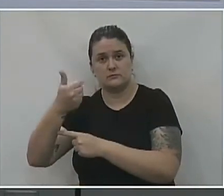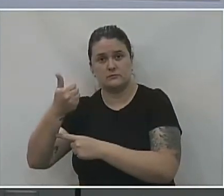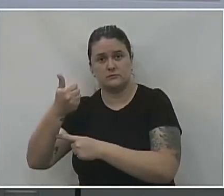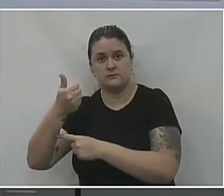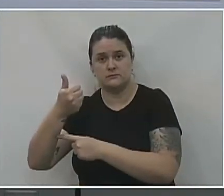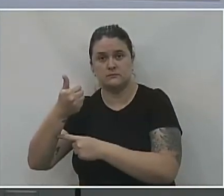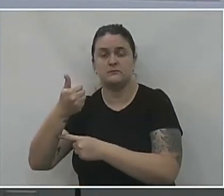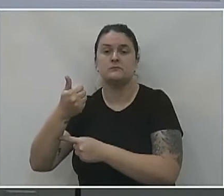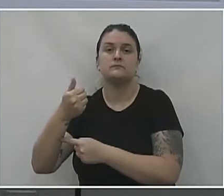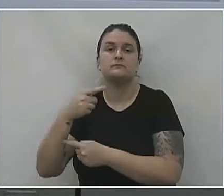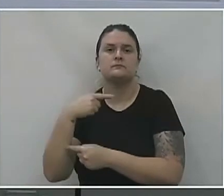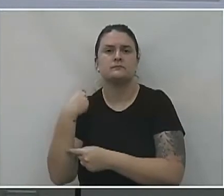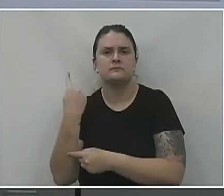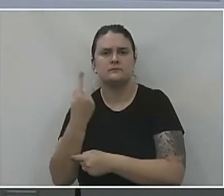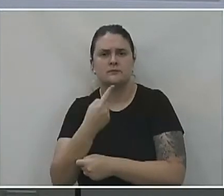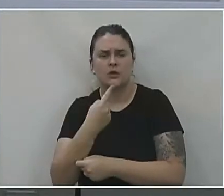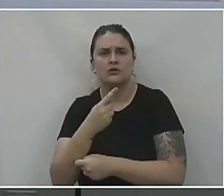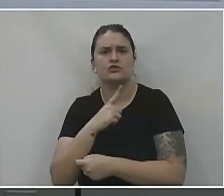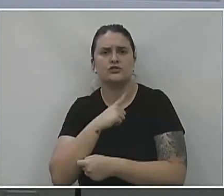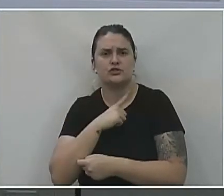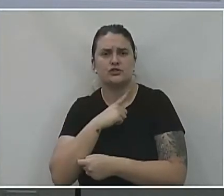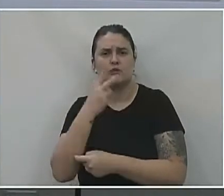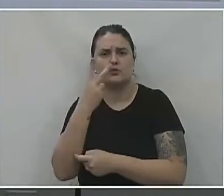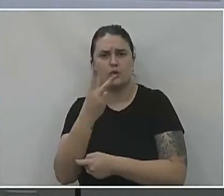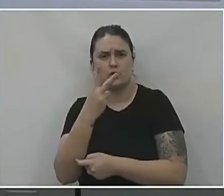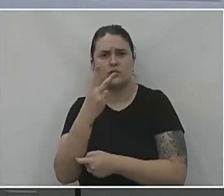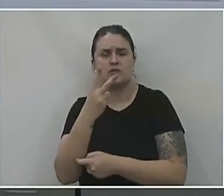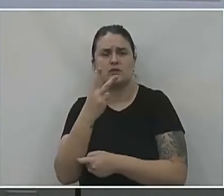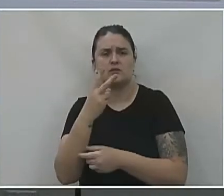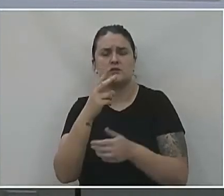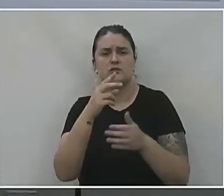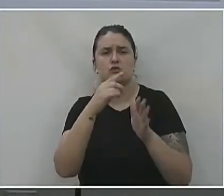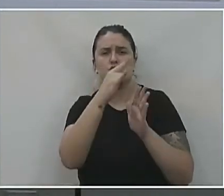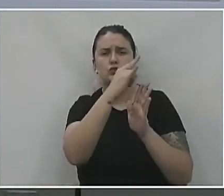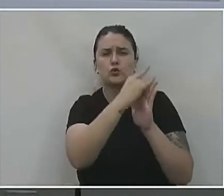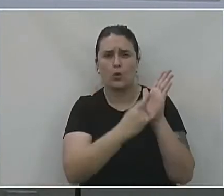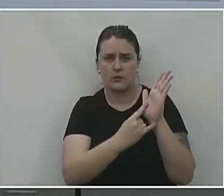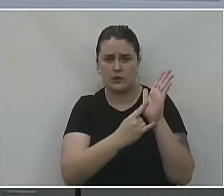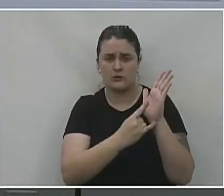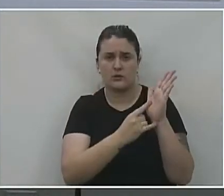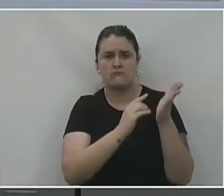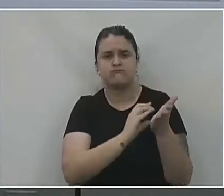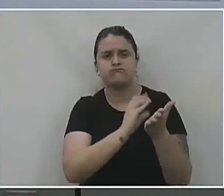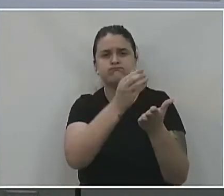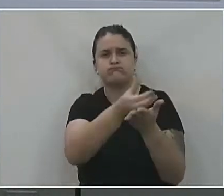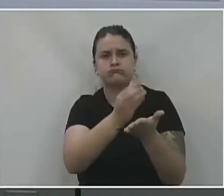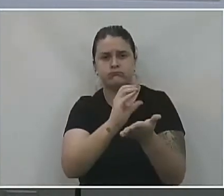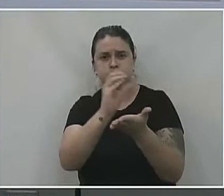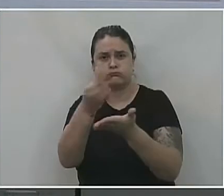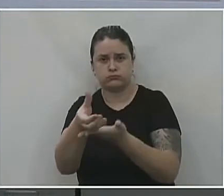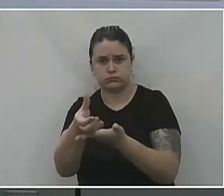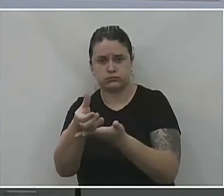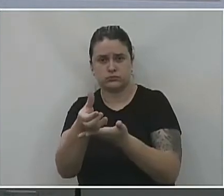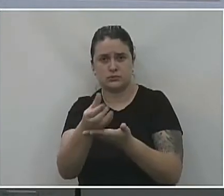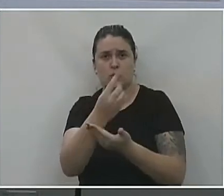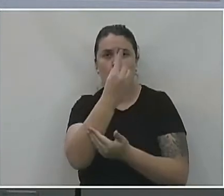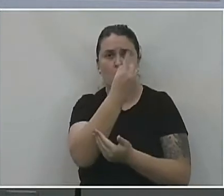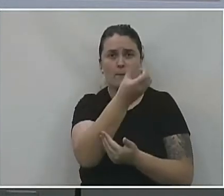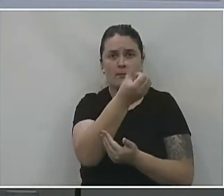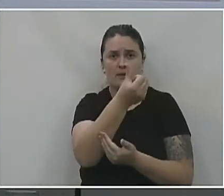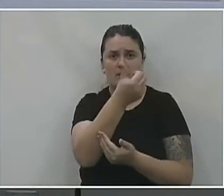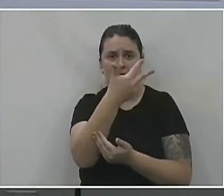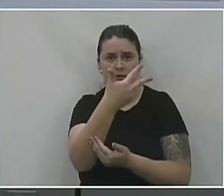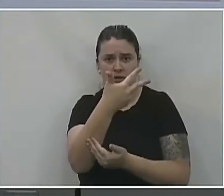situação. Nós tivemos duas portarias que veio para custeio, essas duas portarias, uma é a R